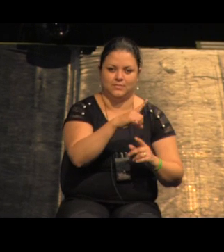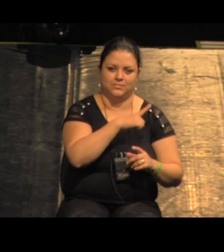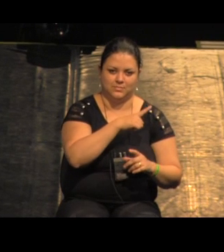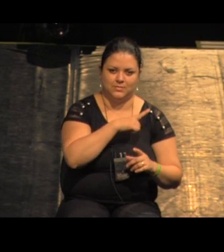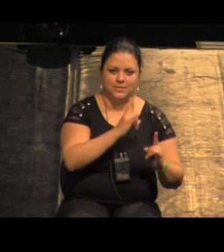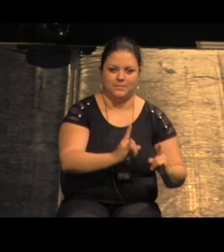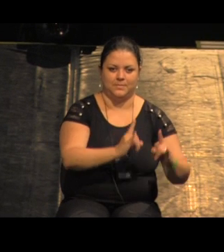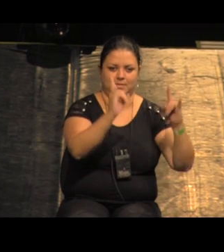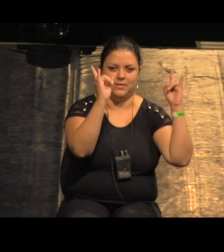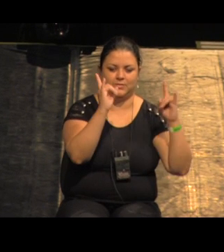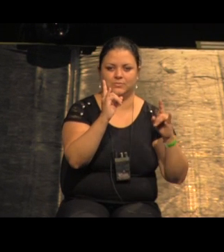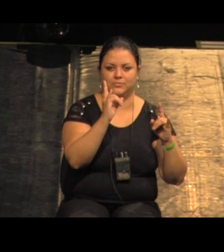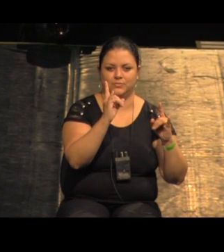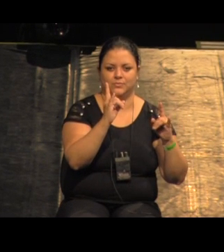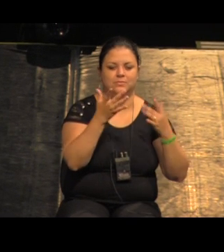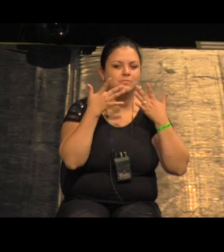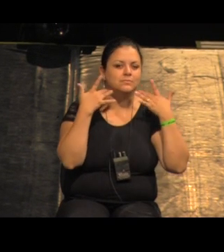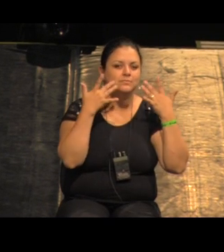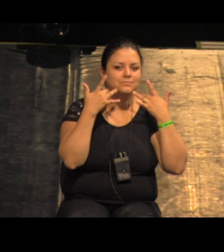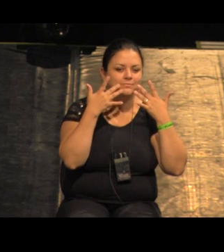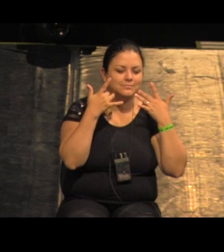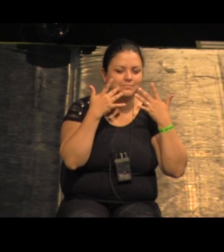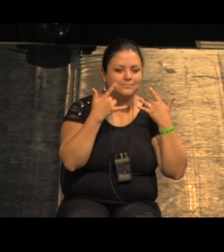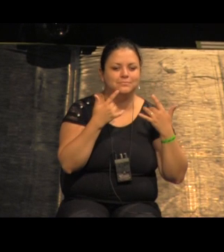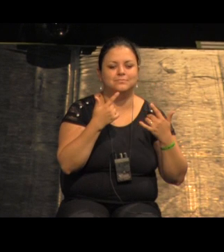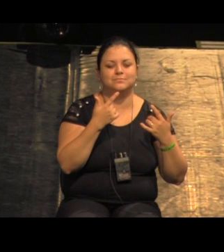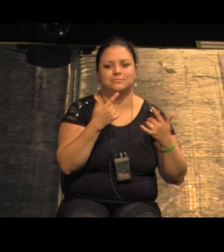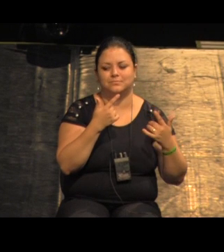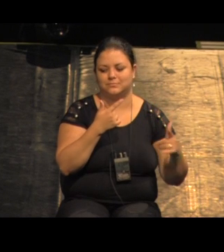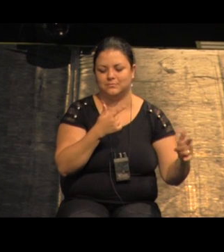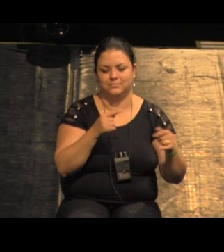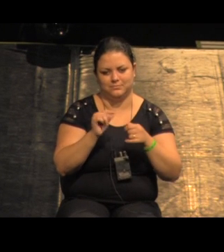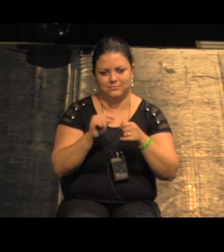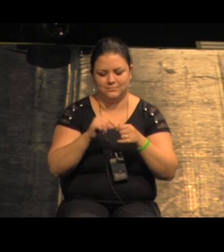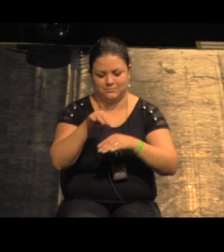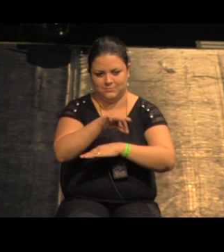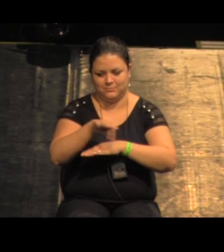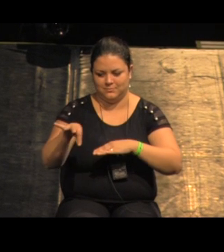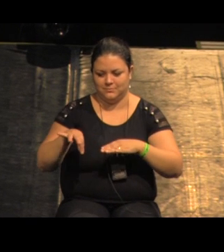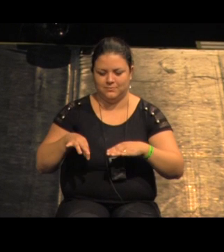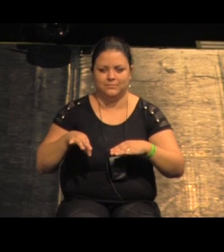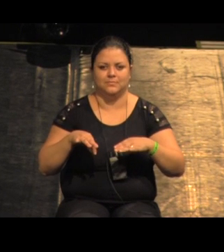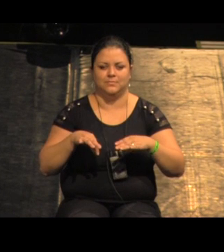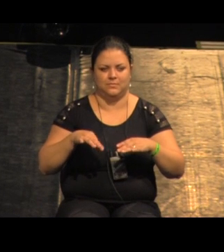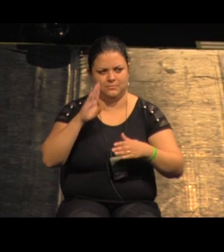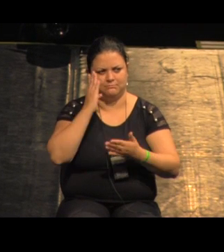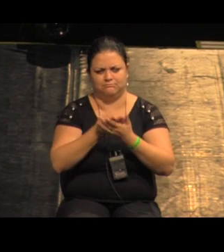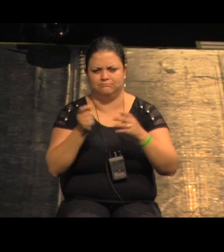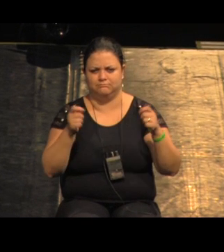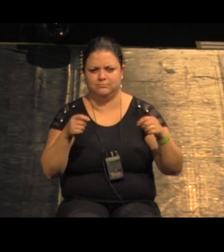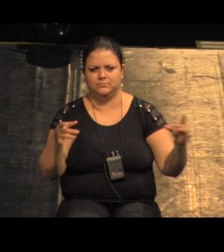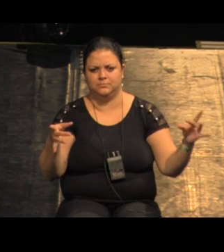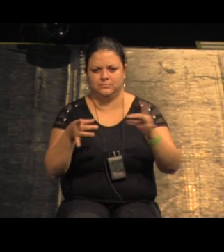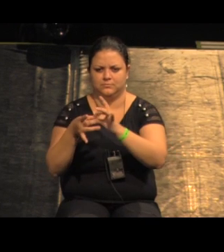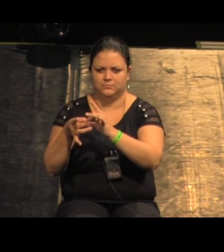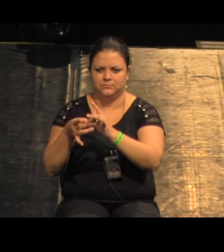aquele teatro então isso criava um vetor transversal ao projeto que a gente acreditava que podia ser bem positivo